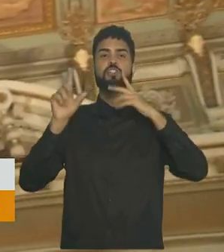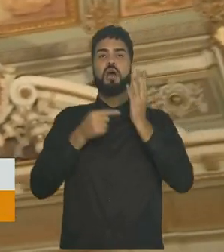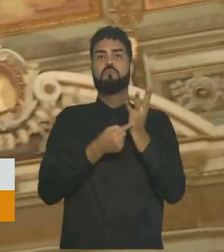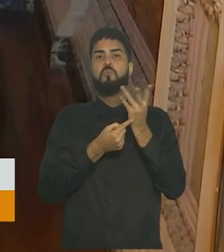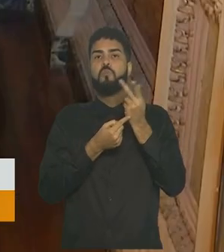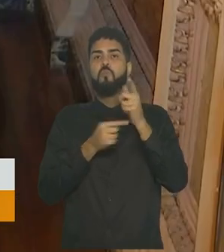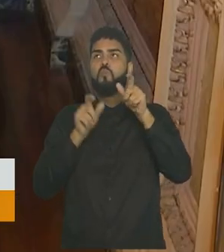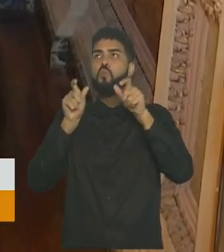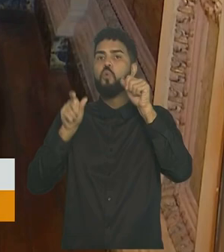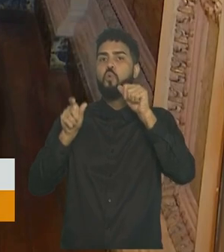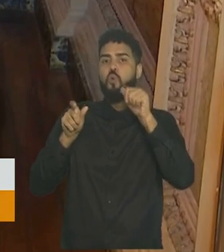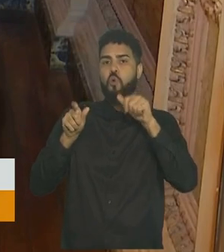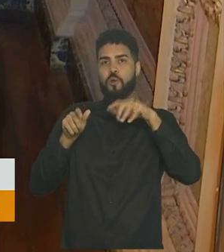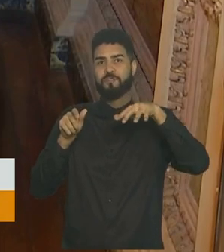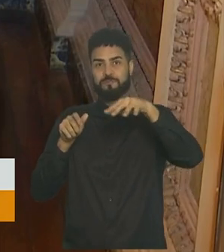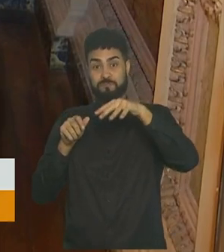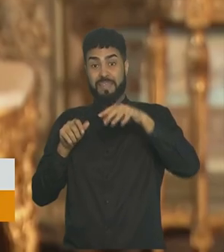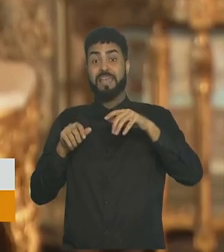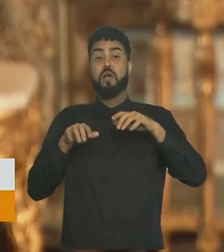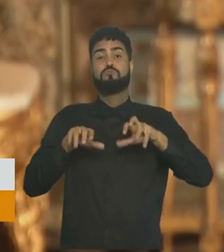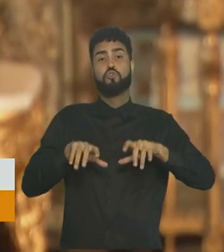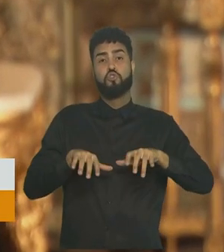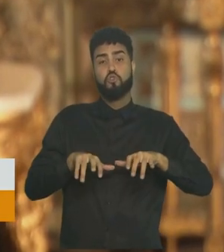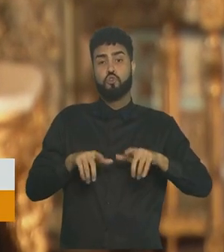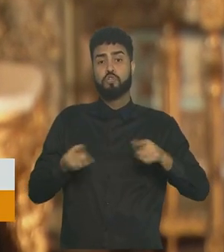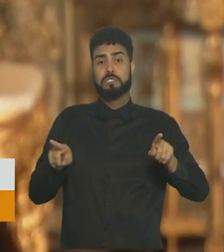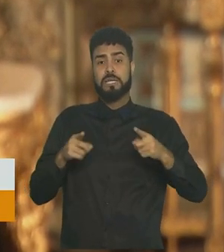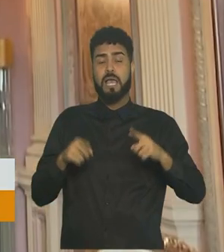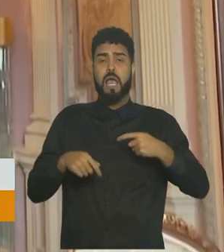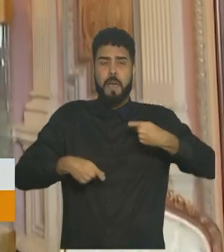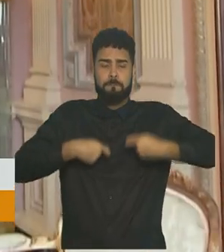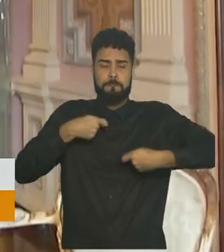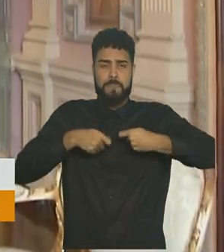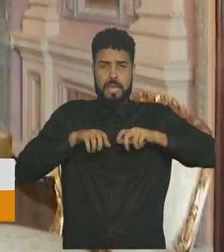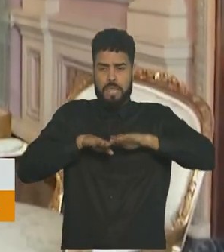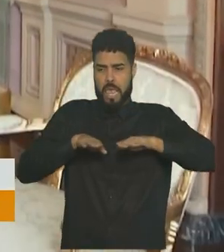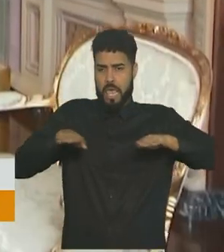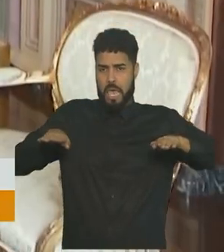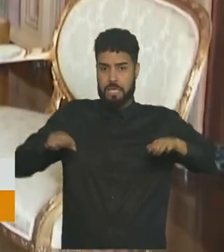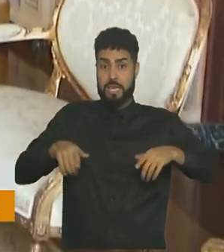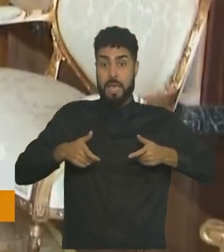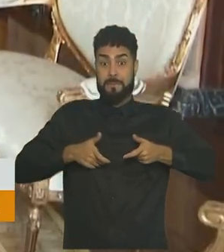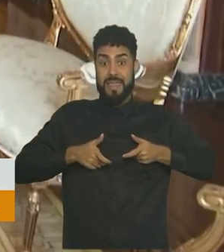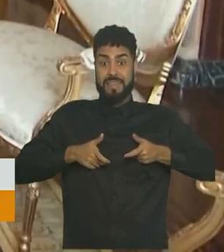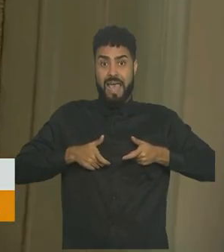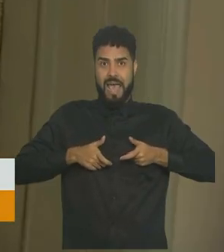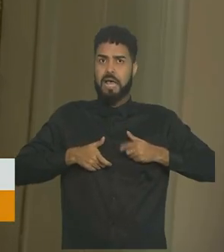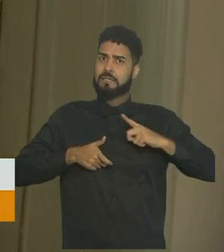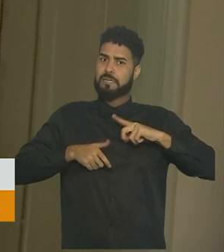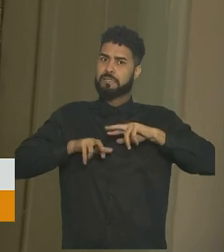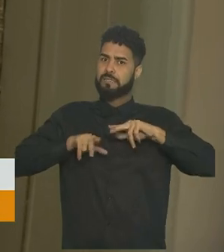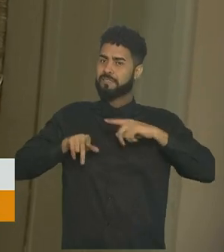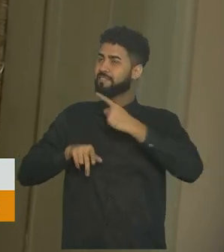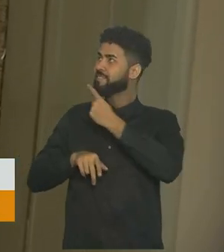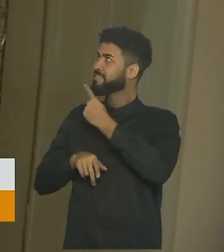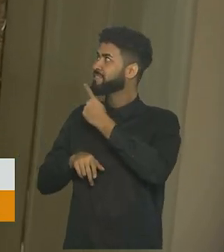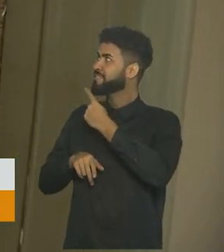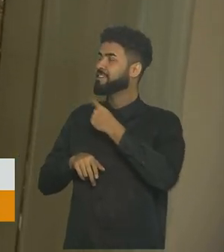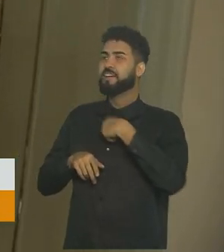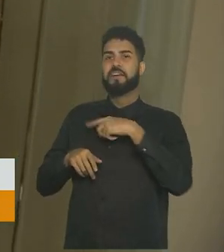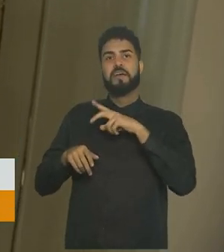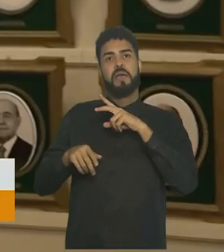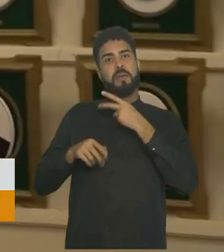artes. Tem a Sala de Música, Salão do Banquete, a Sala das Medalhas, que guarda as condecorações